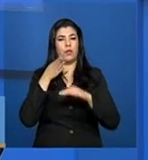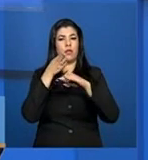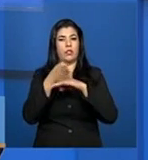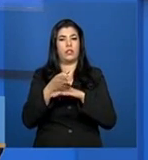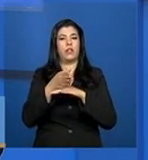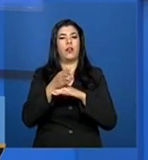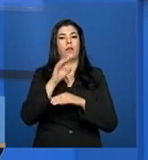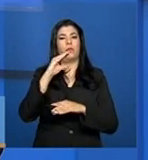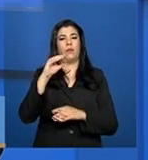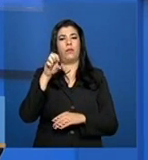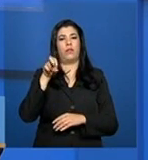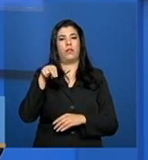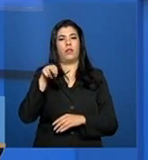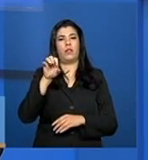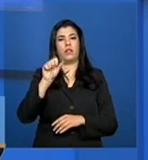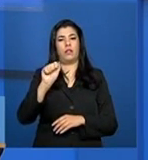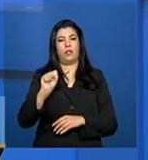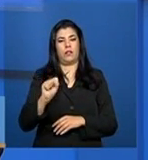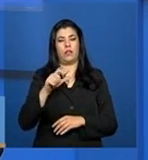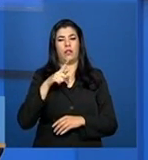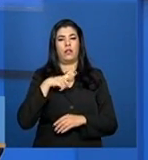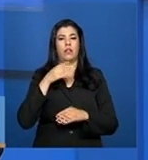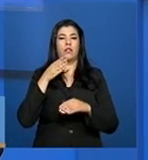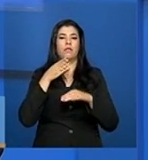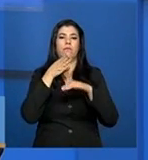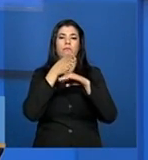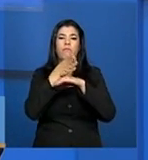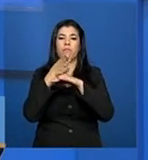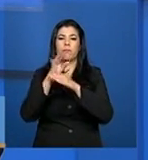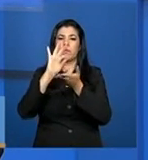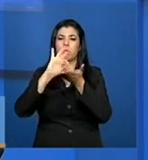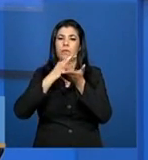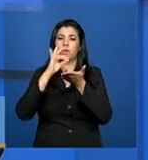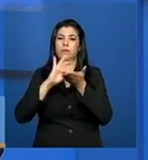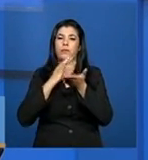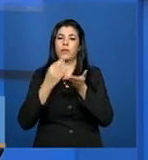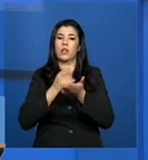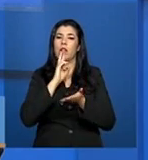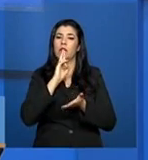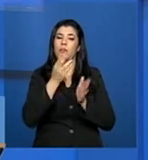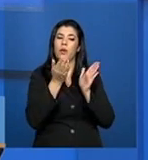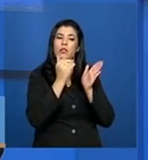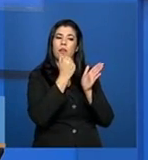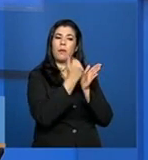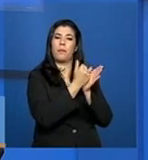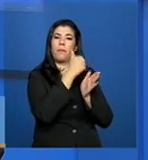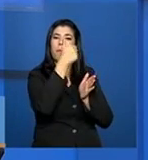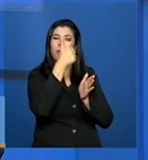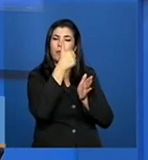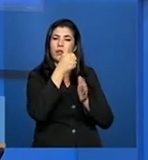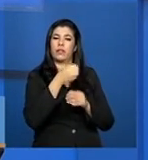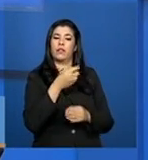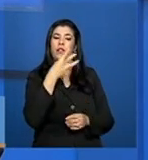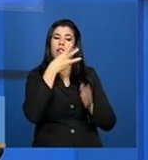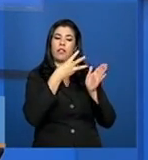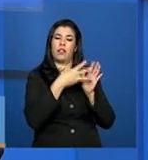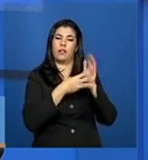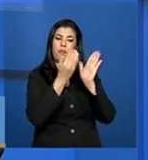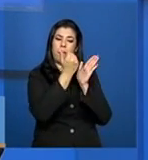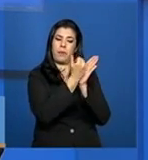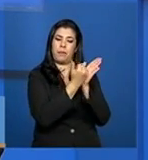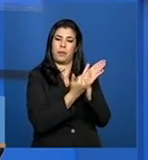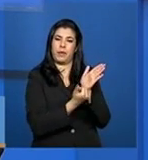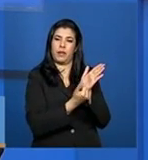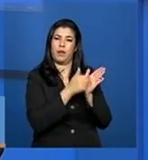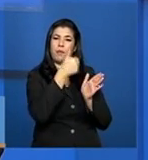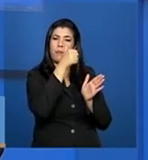vai inserir as respostas da Sessão 1. O Cadastro Nacional é dividido em três seções. A Sessão 1,